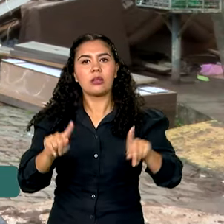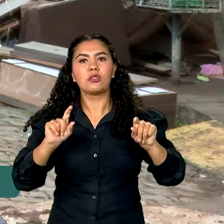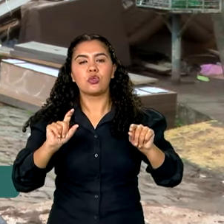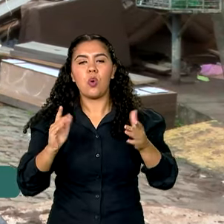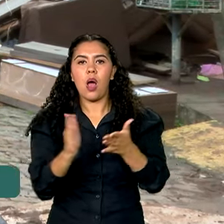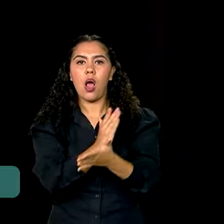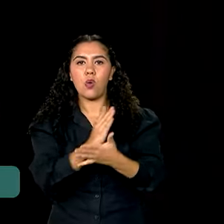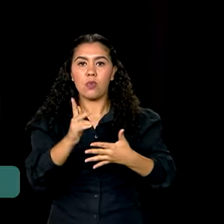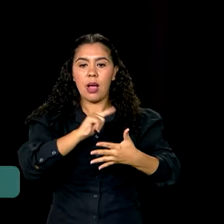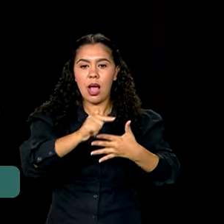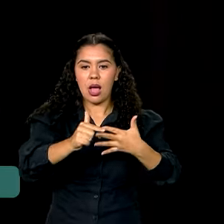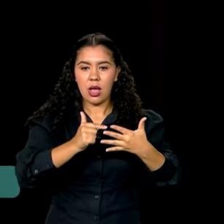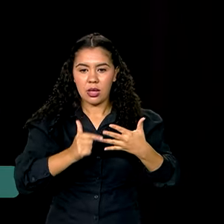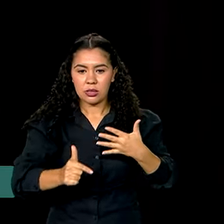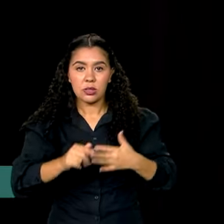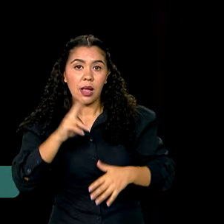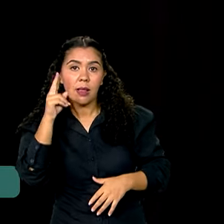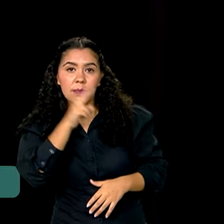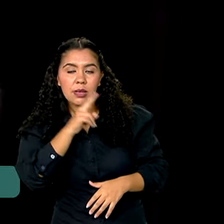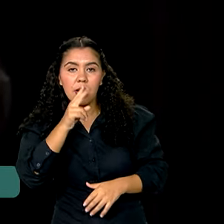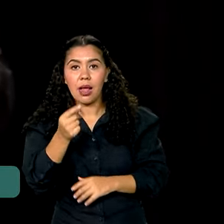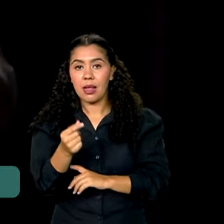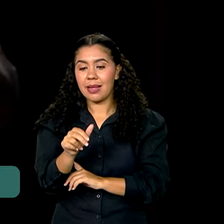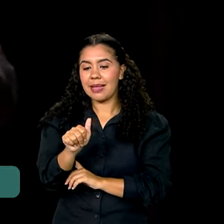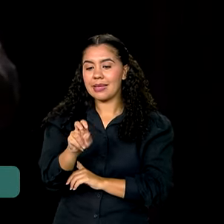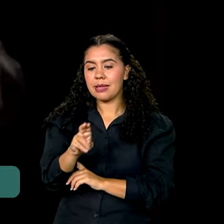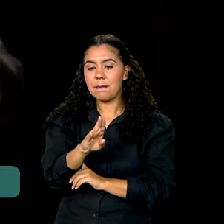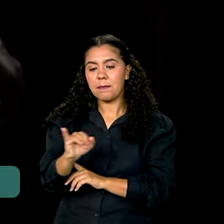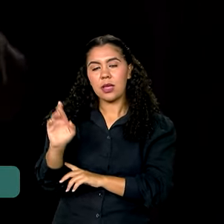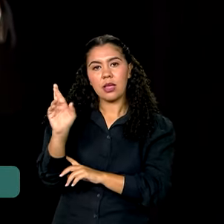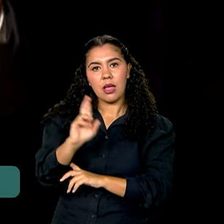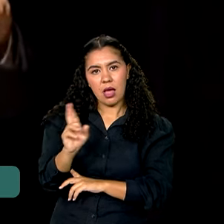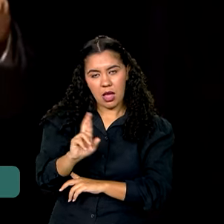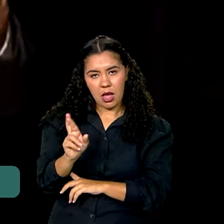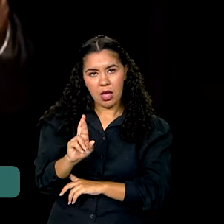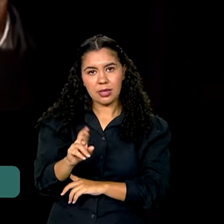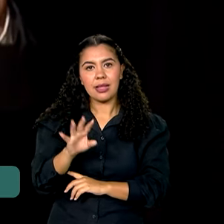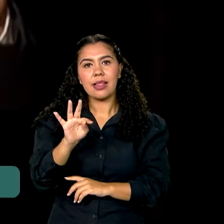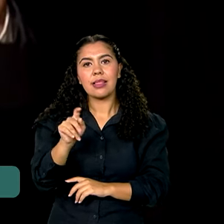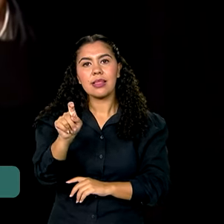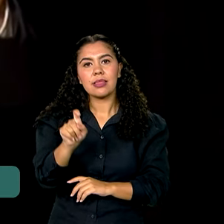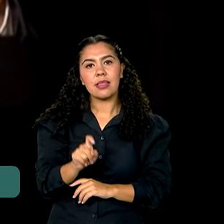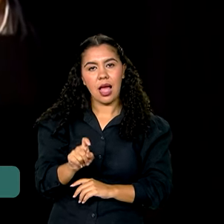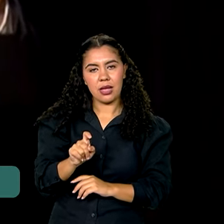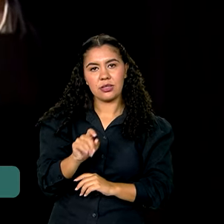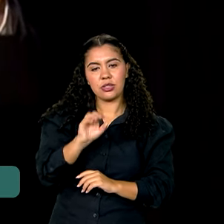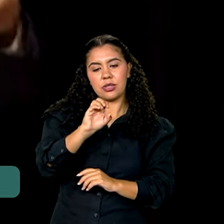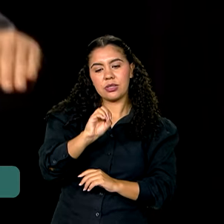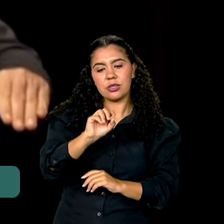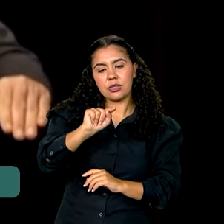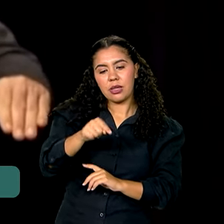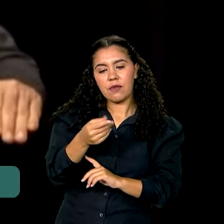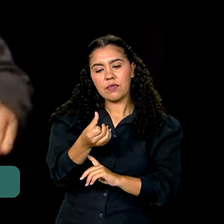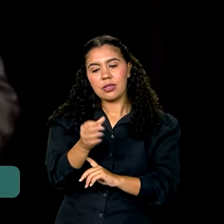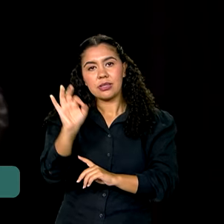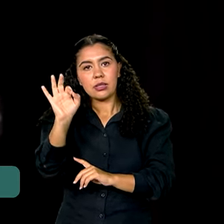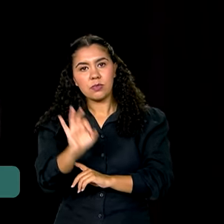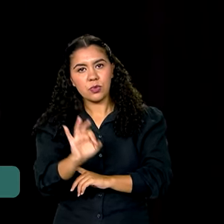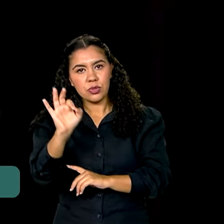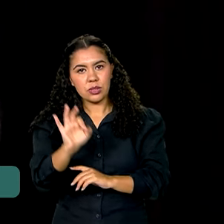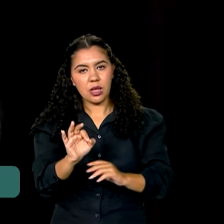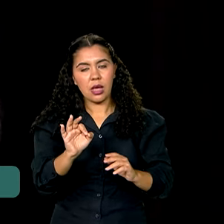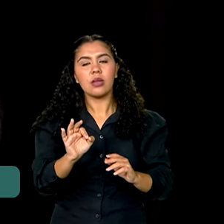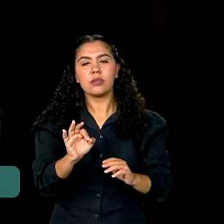Emergencial. São 15 bilhões de reais com taxa de juros de 0,6% ao mês para investimento